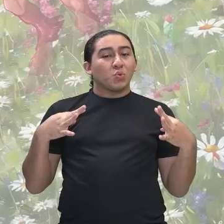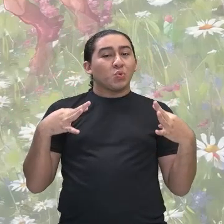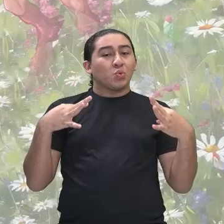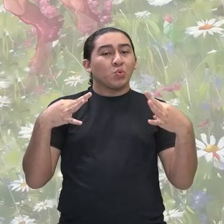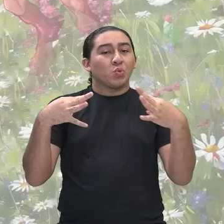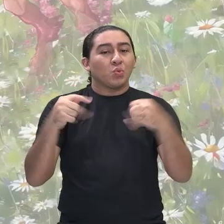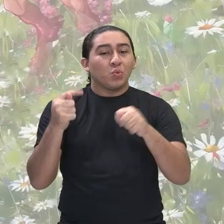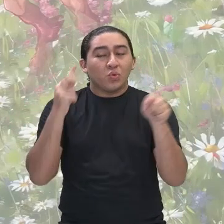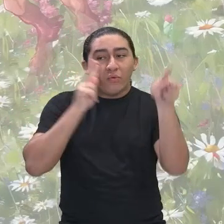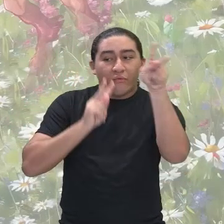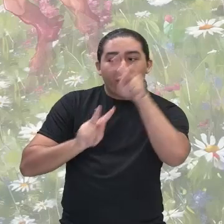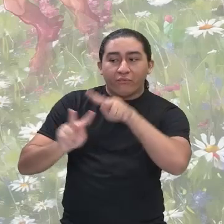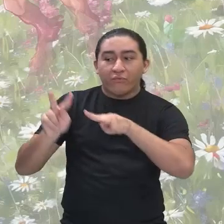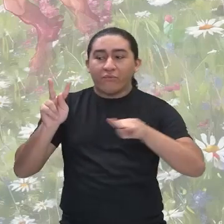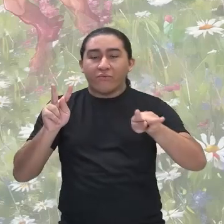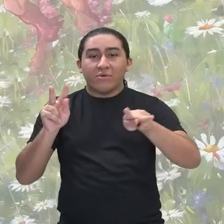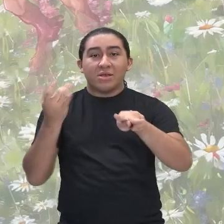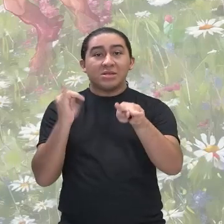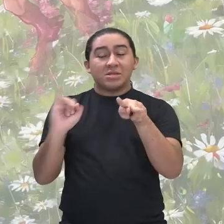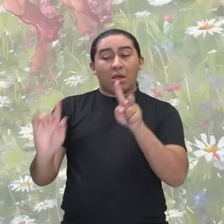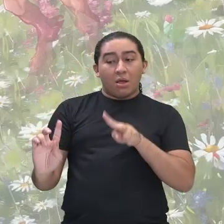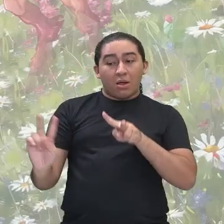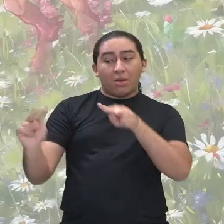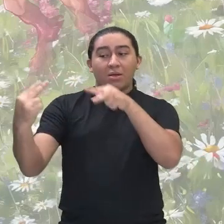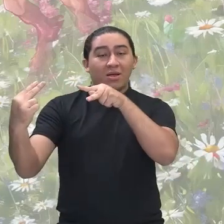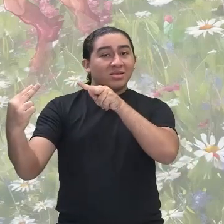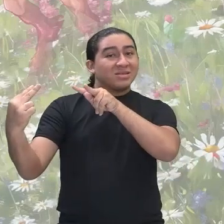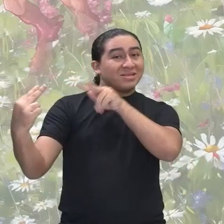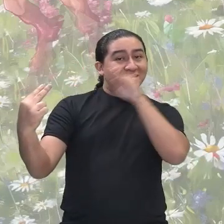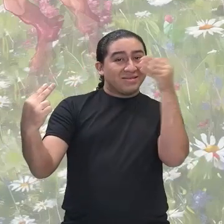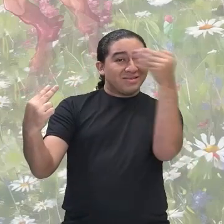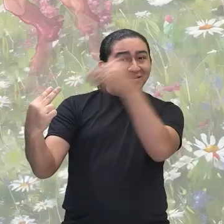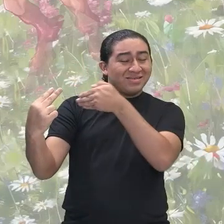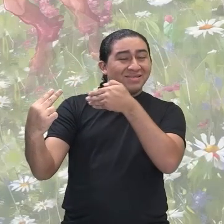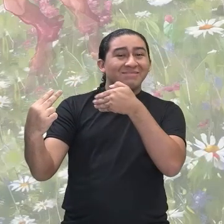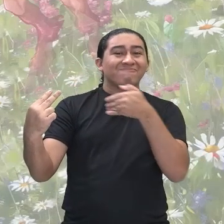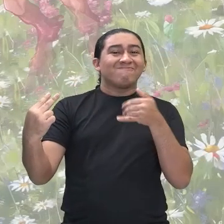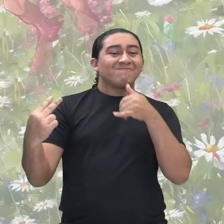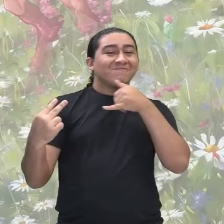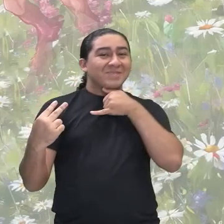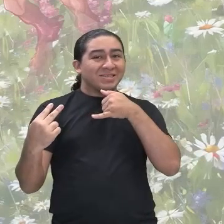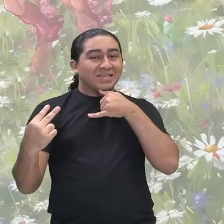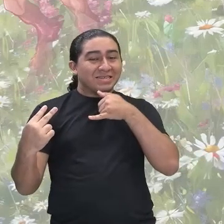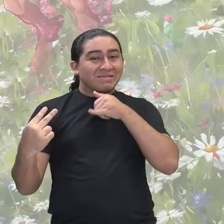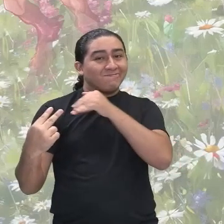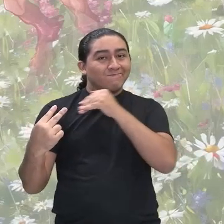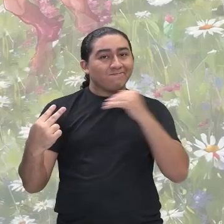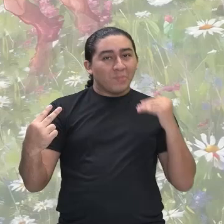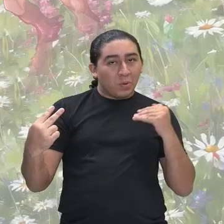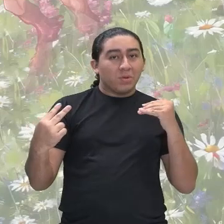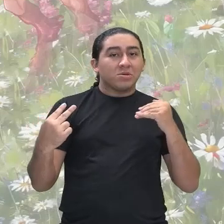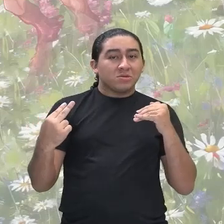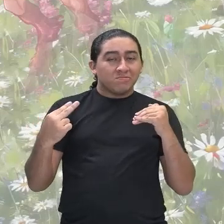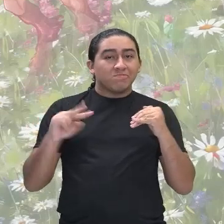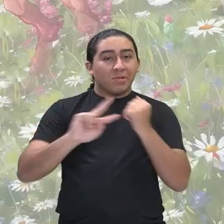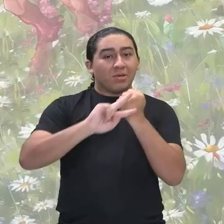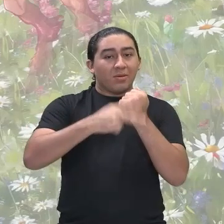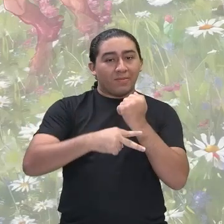vês, se eu não te vira, mais tristeza que a morte me causará.